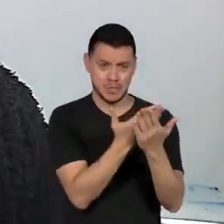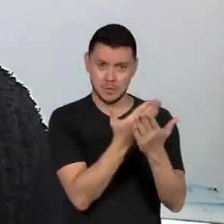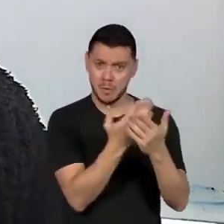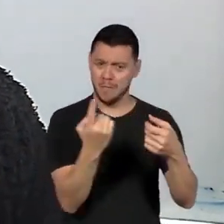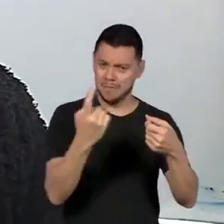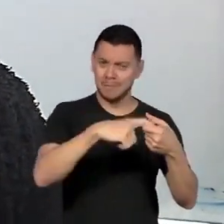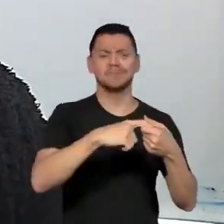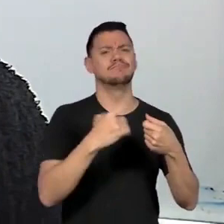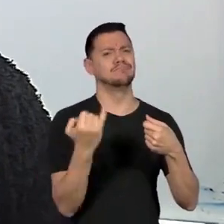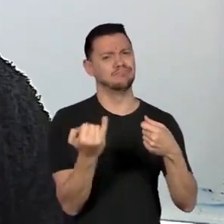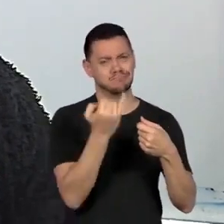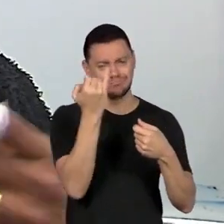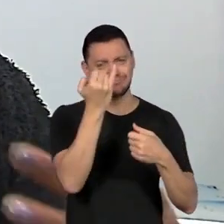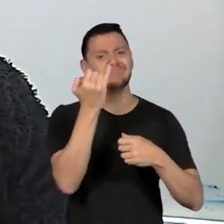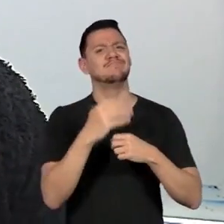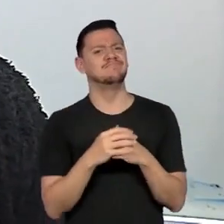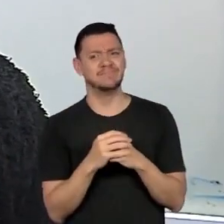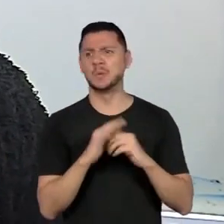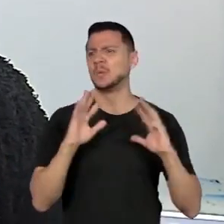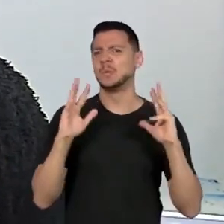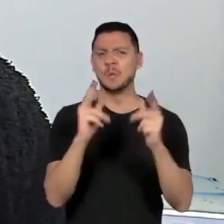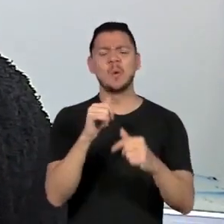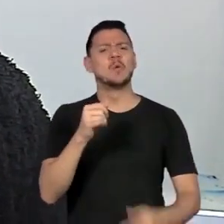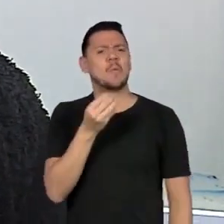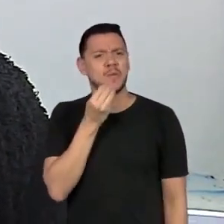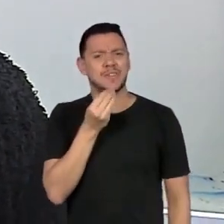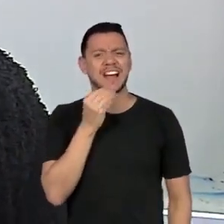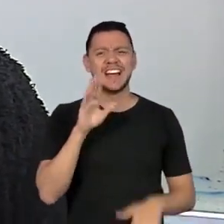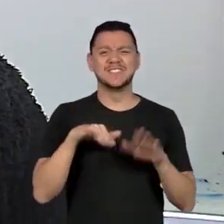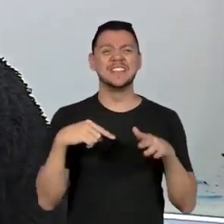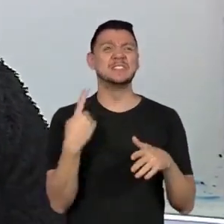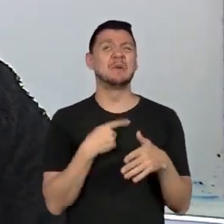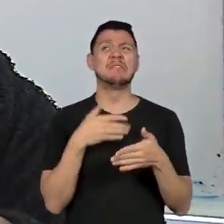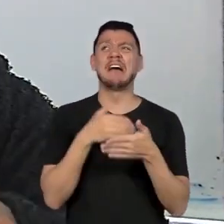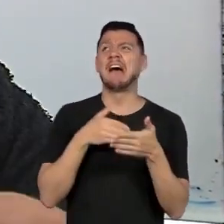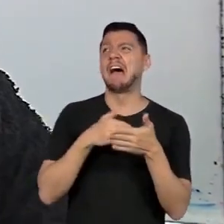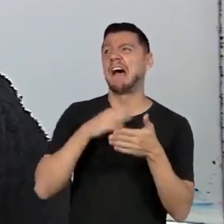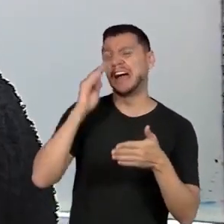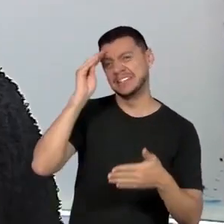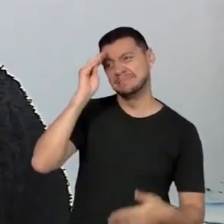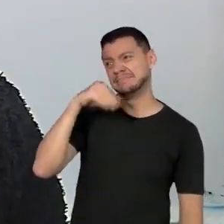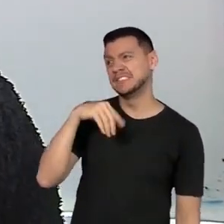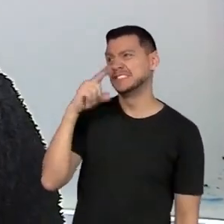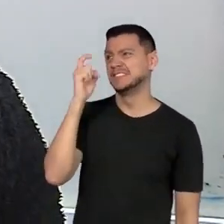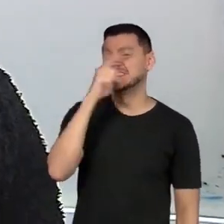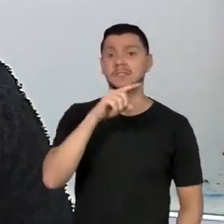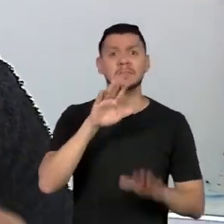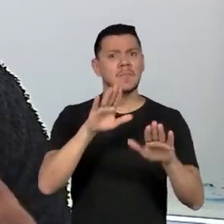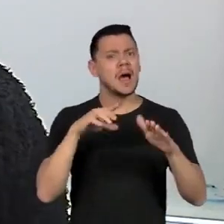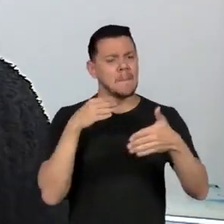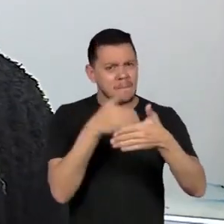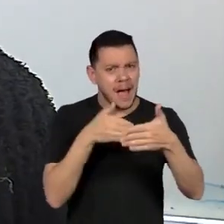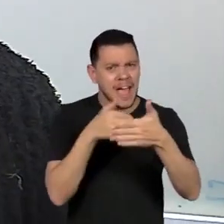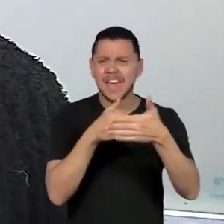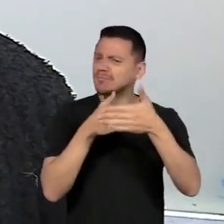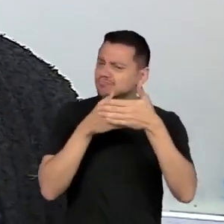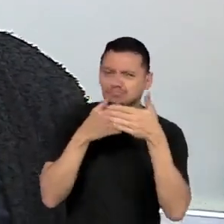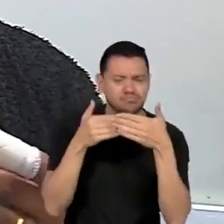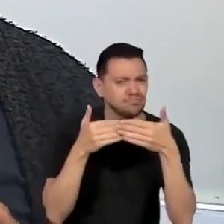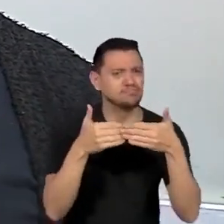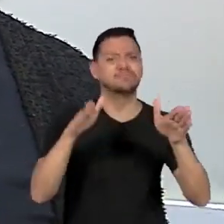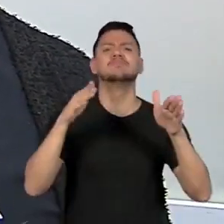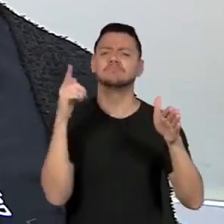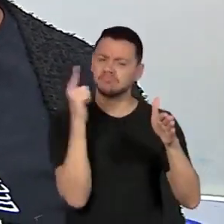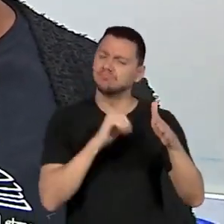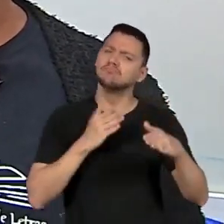oportunidade, né? Às vezes nós colocamos impedimento, mas nós devemos quebrar essas barreiras e voltar ao ensino,